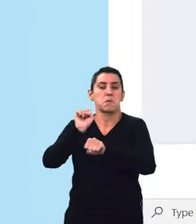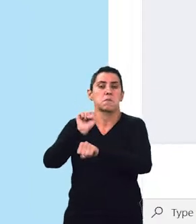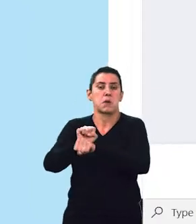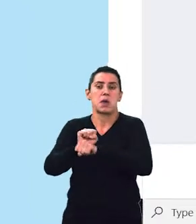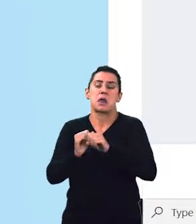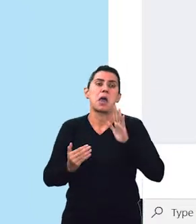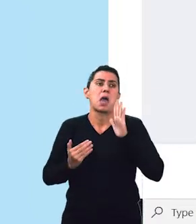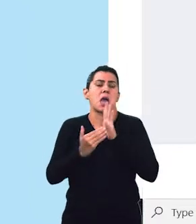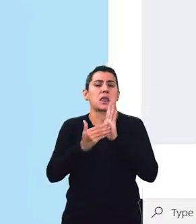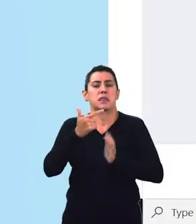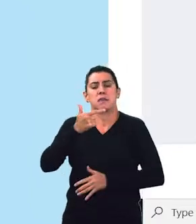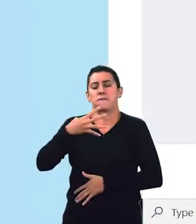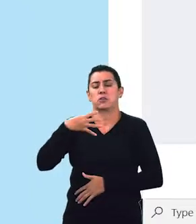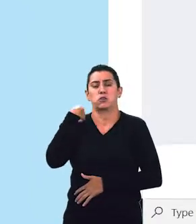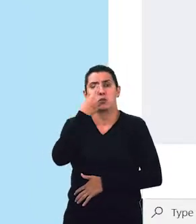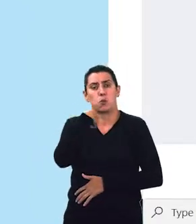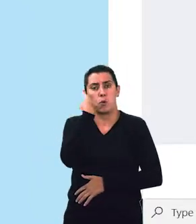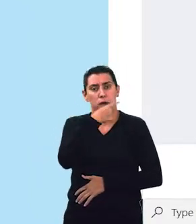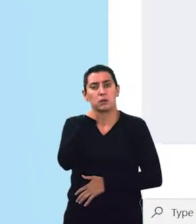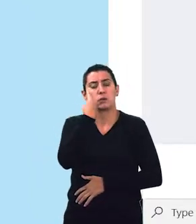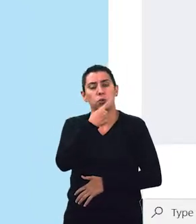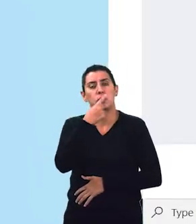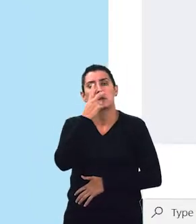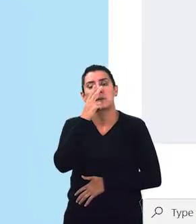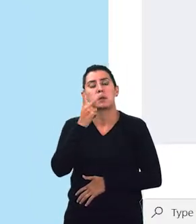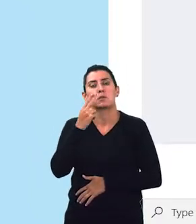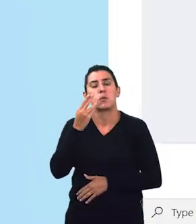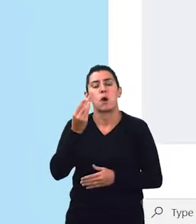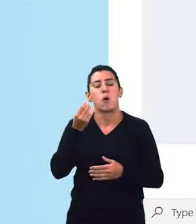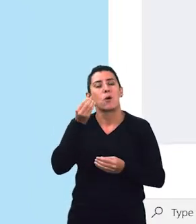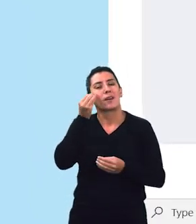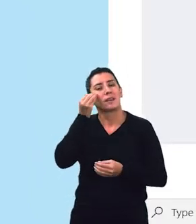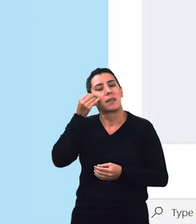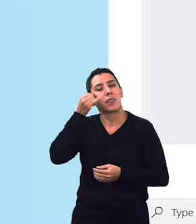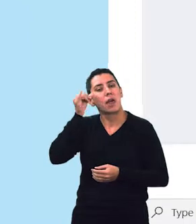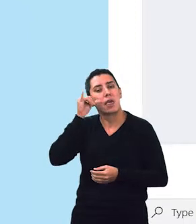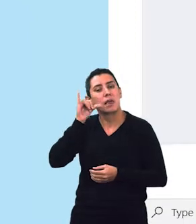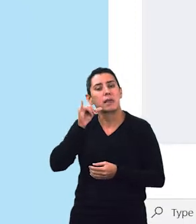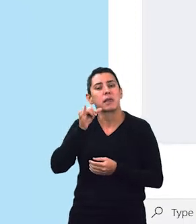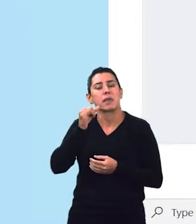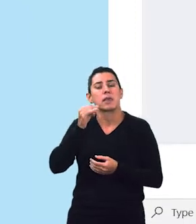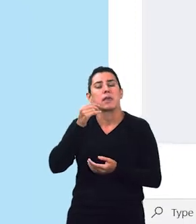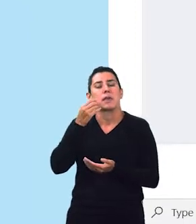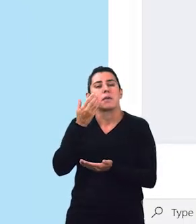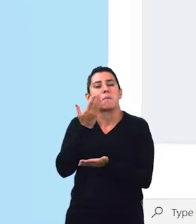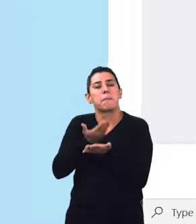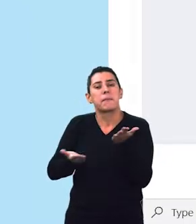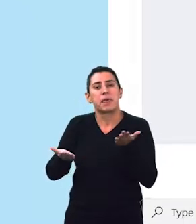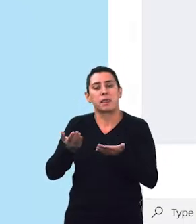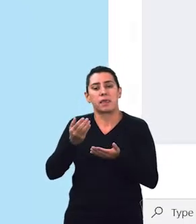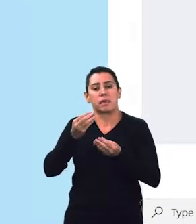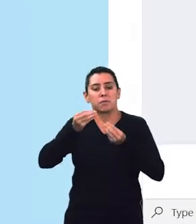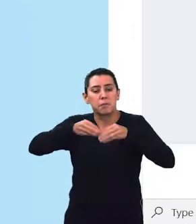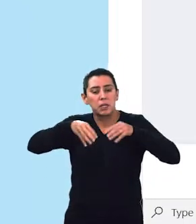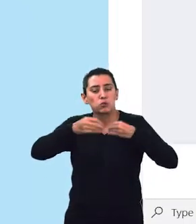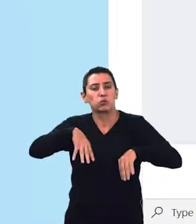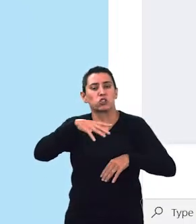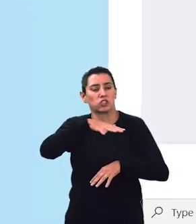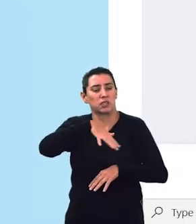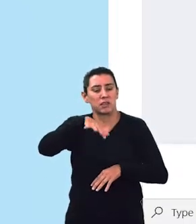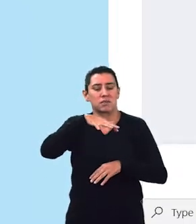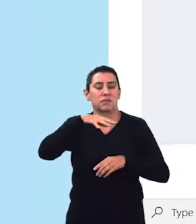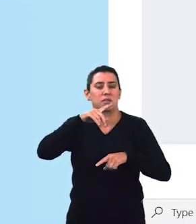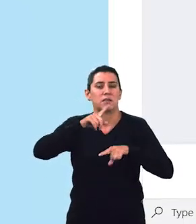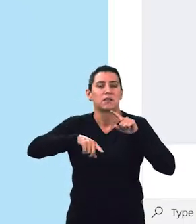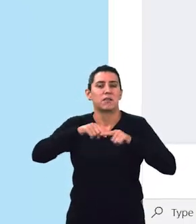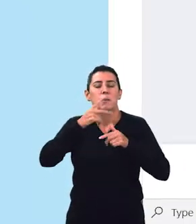horas. É um mecanismo para evitar o desperdício de recursos. Existem pacotes,